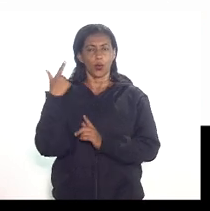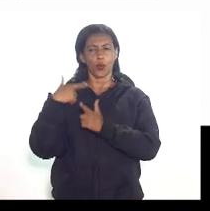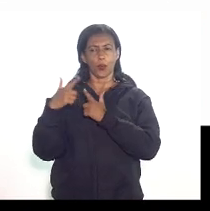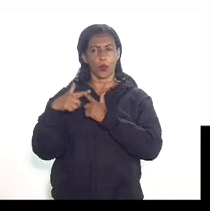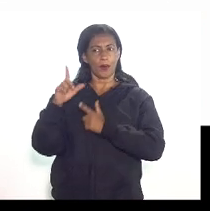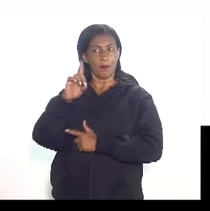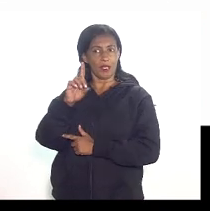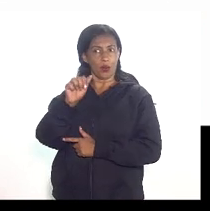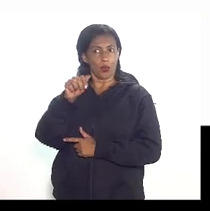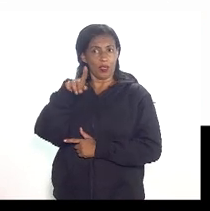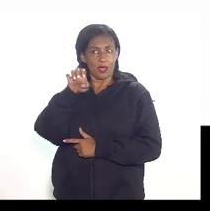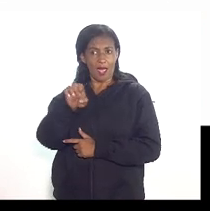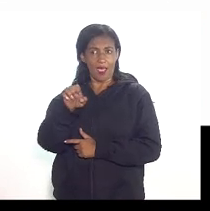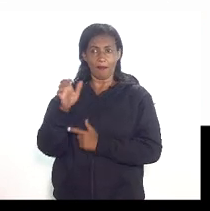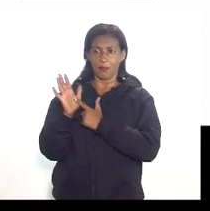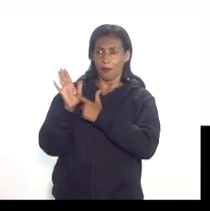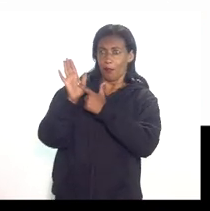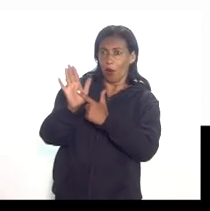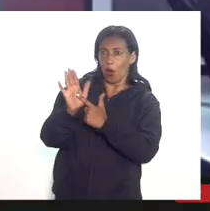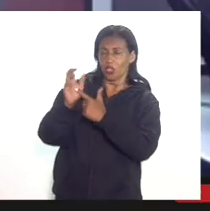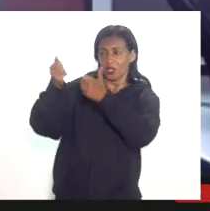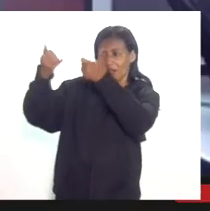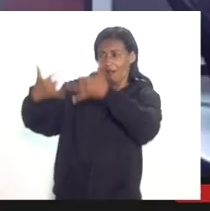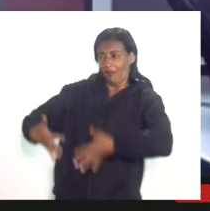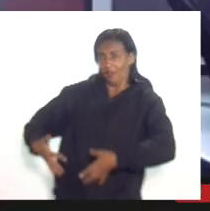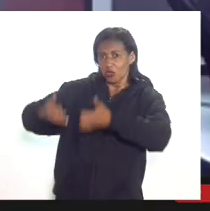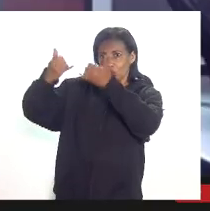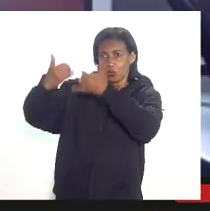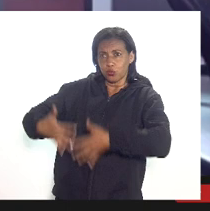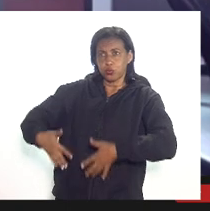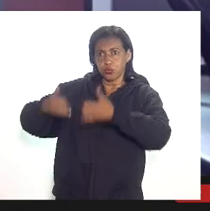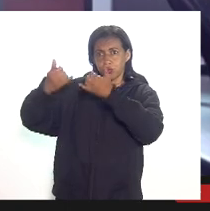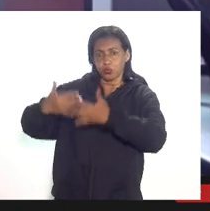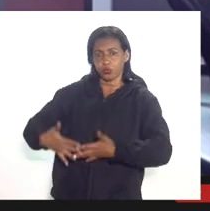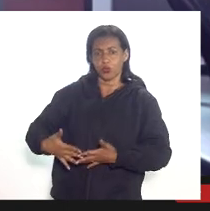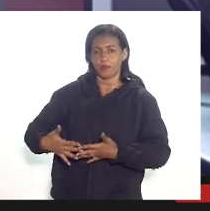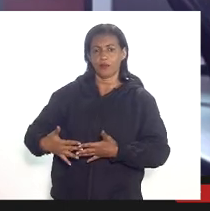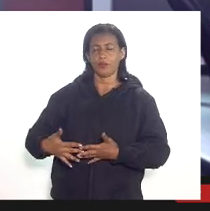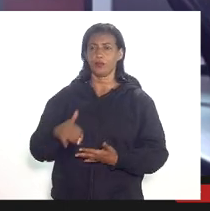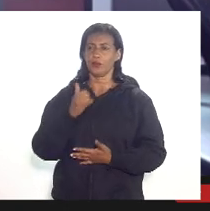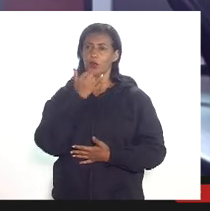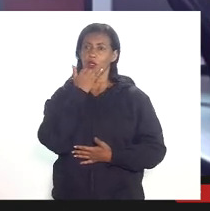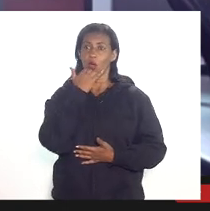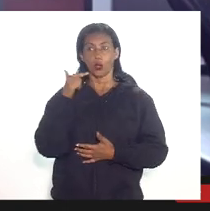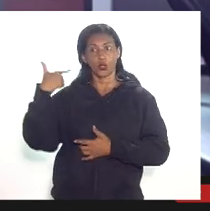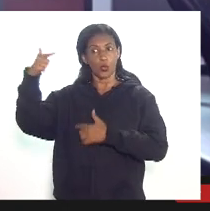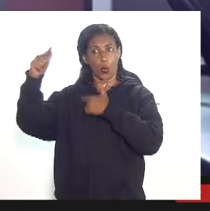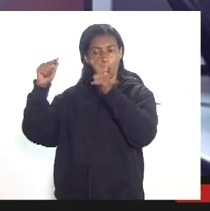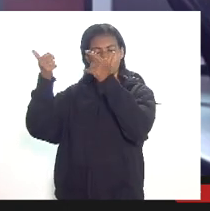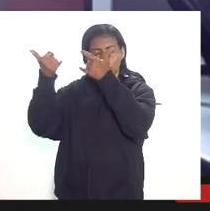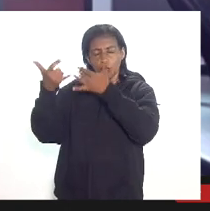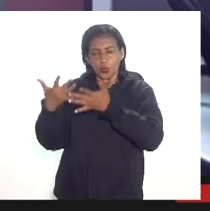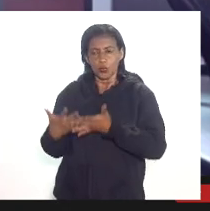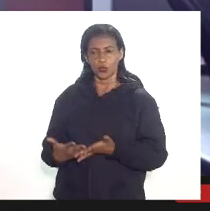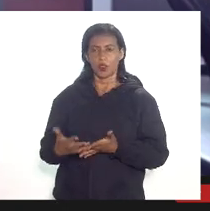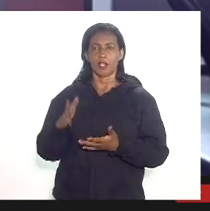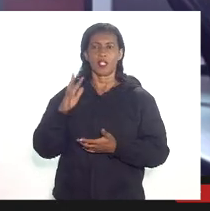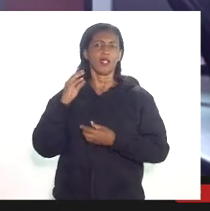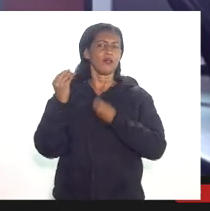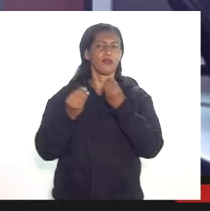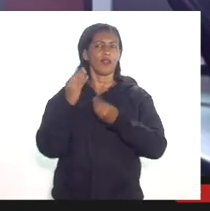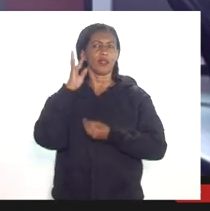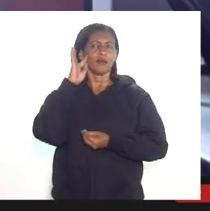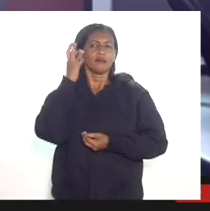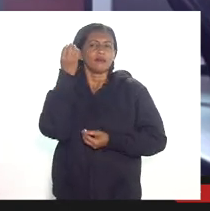previsão aqui de provisão de outros gastos e provisão desculpe dedução de outros gastos e dedução da provisão de